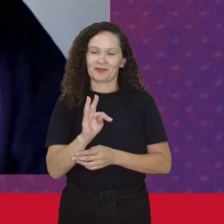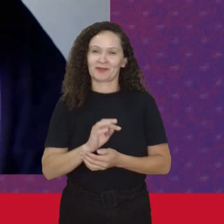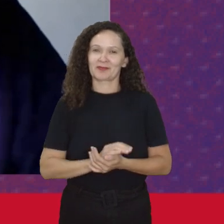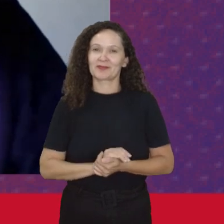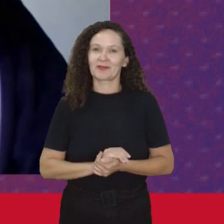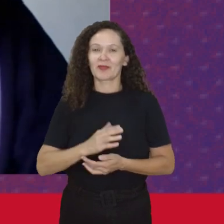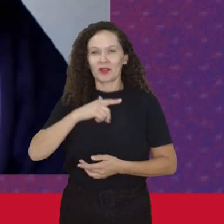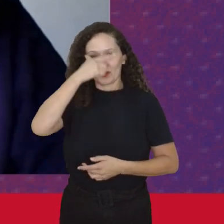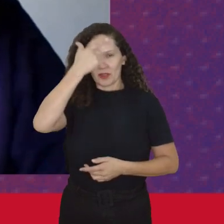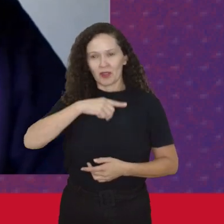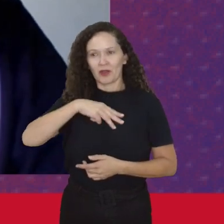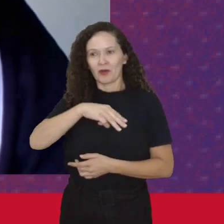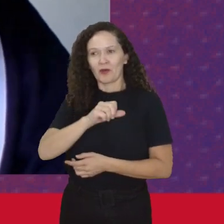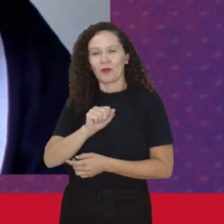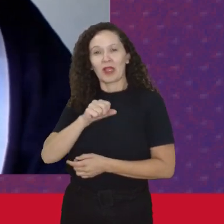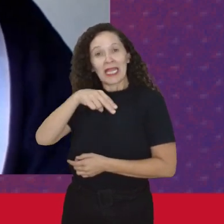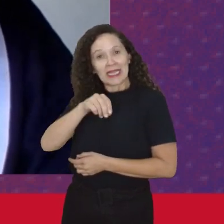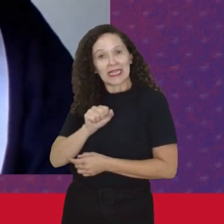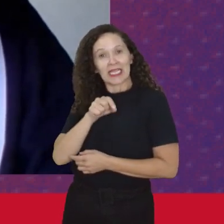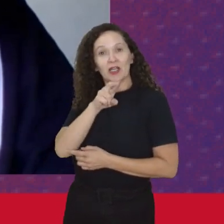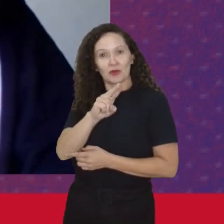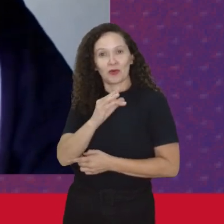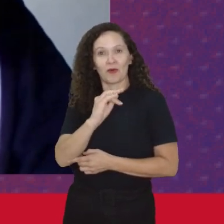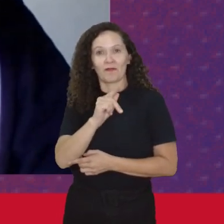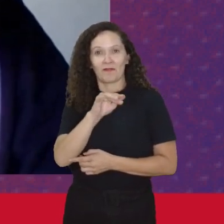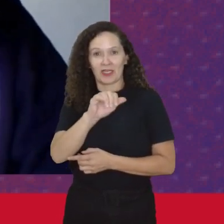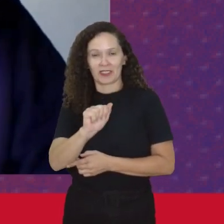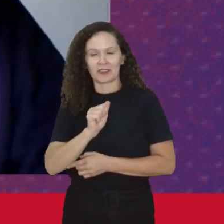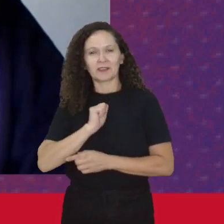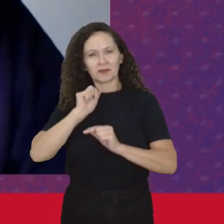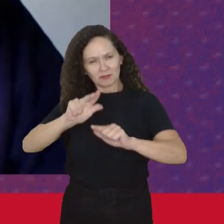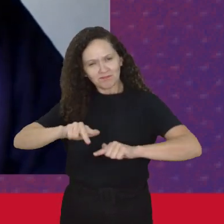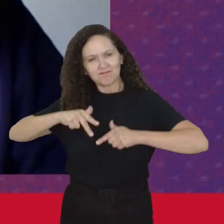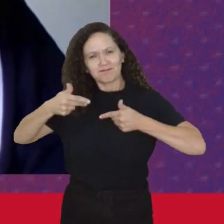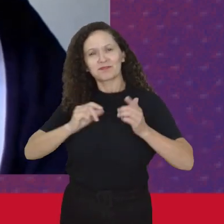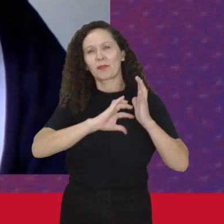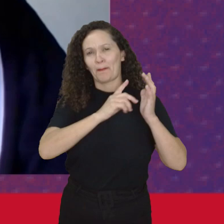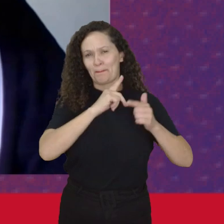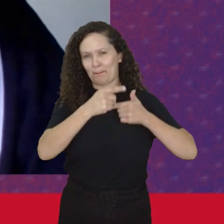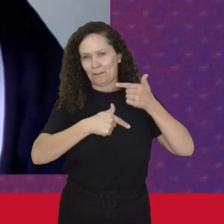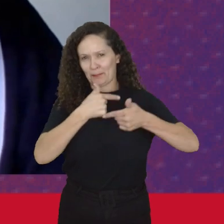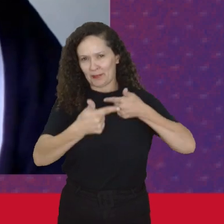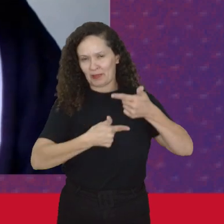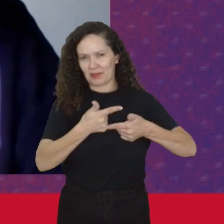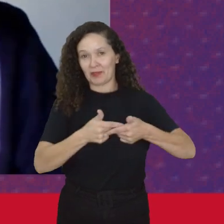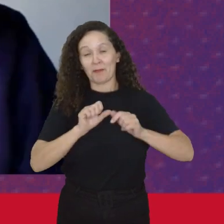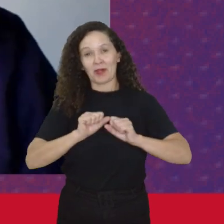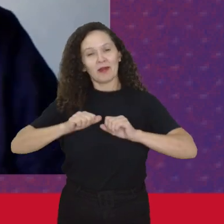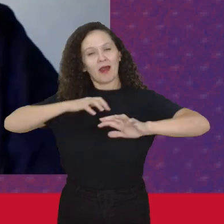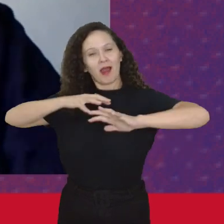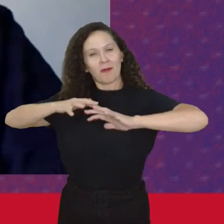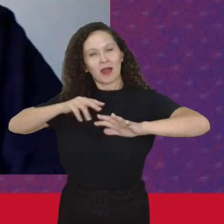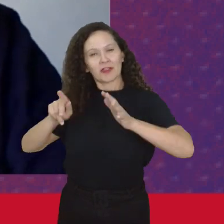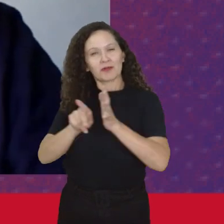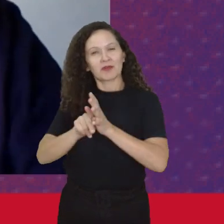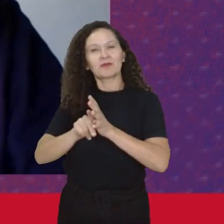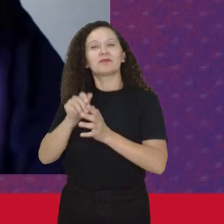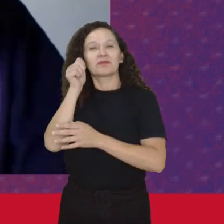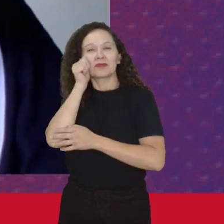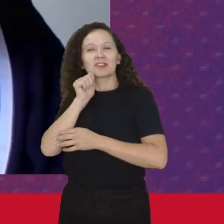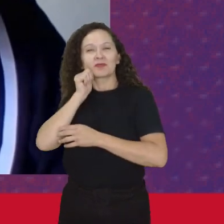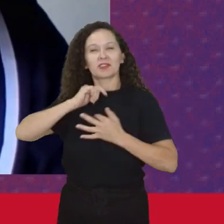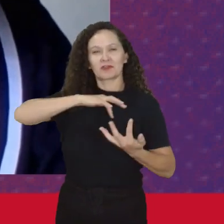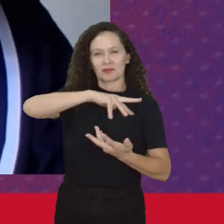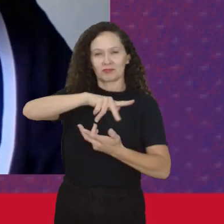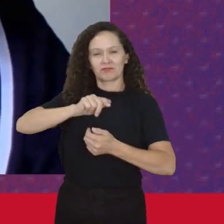Eu sou Nalu Faria, eu sou militante do PT, mas também sou militante da Marcha Mundial das Mulheres E